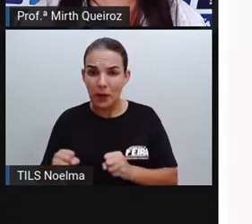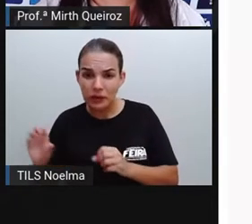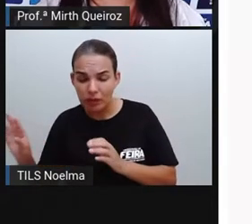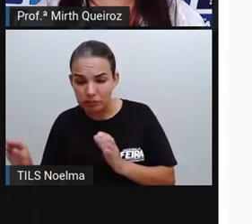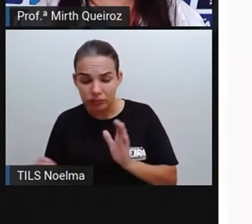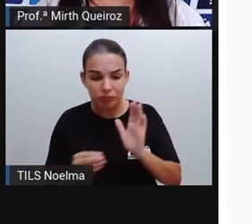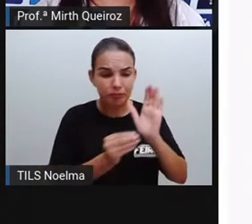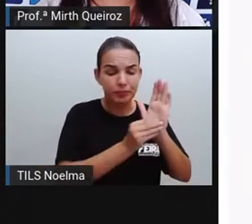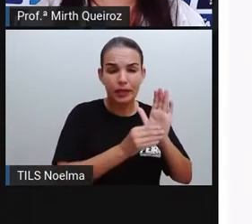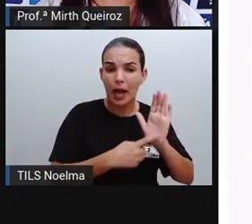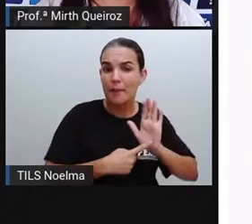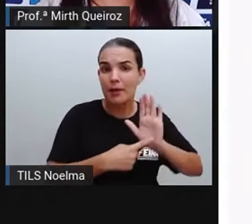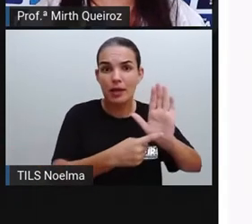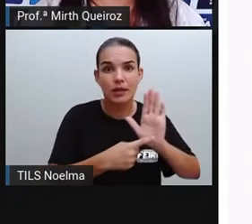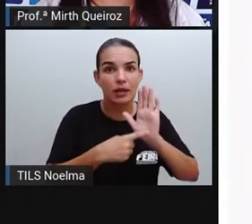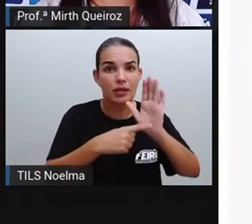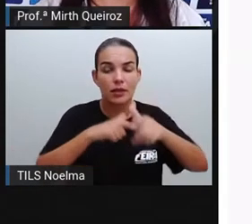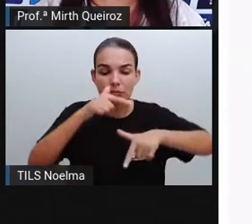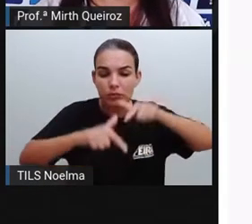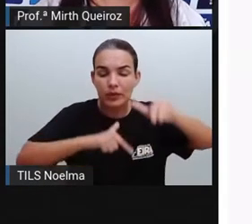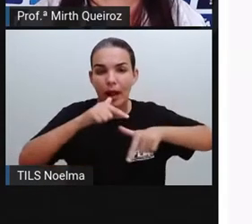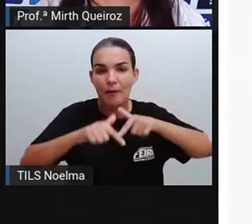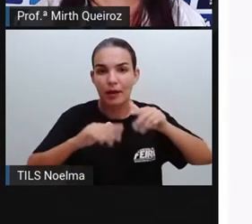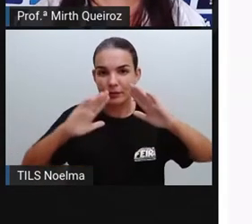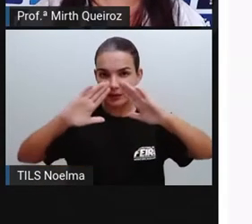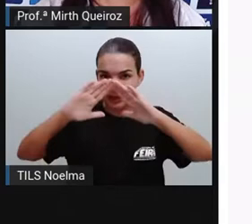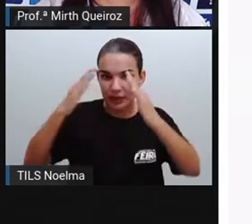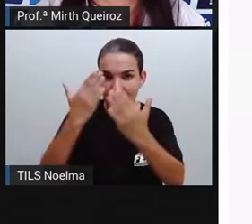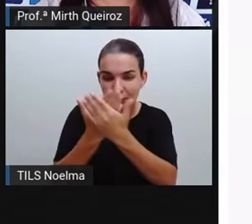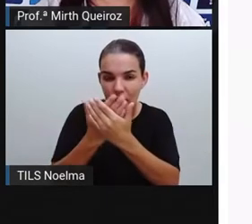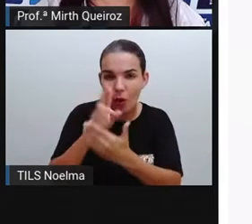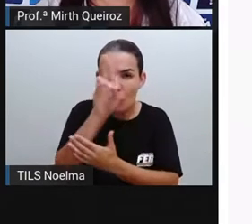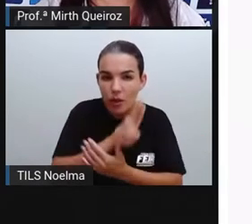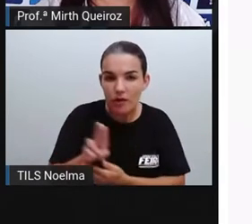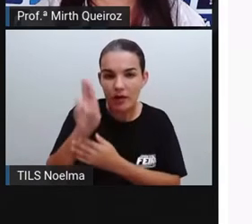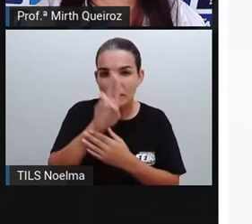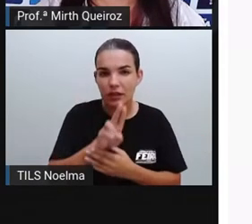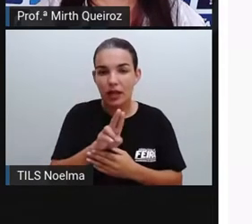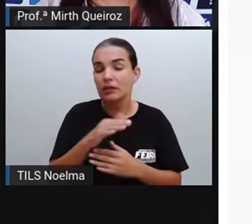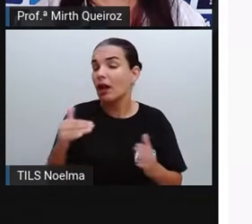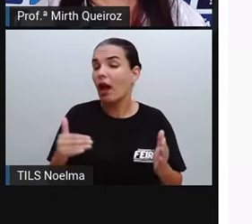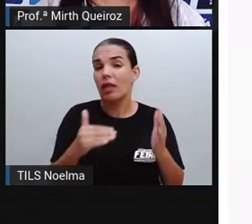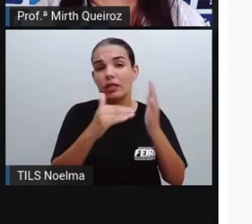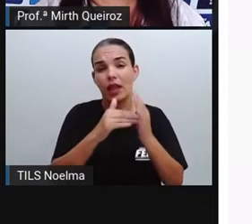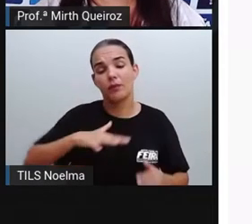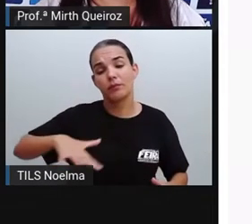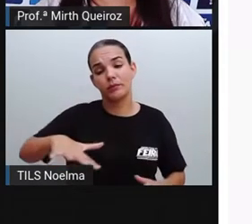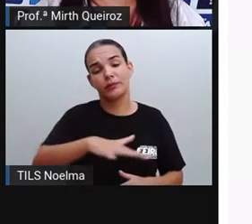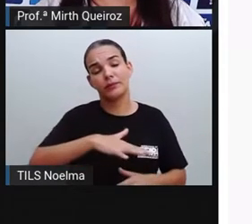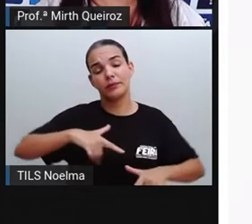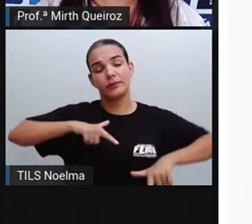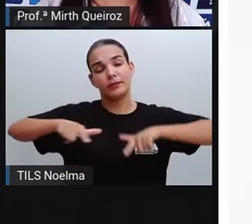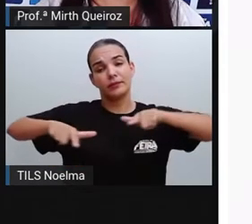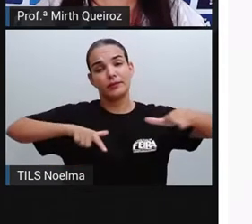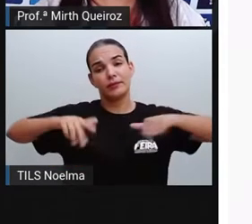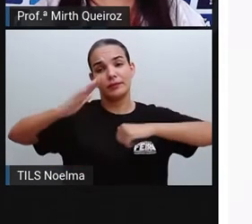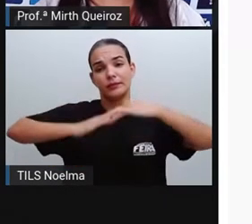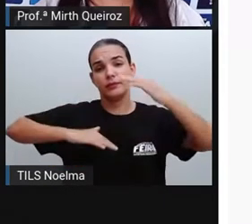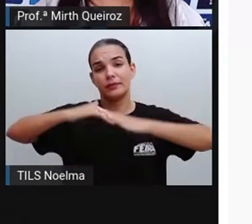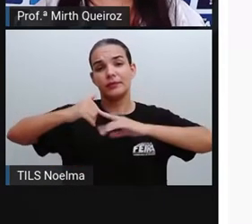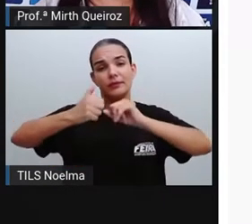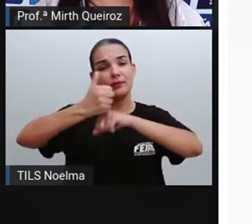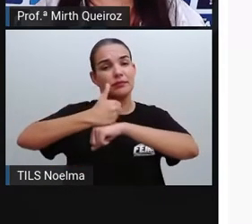apresentações dos trabalhos científicos, por exemplo, até o ambiente profissional, em textos jornalísticos,